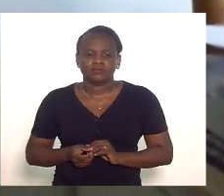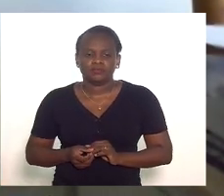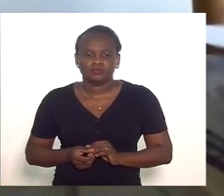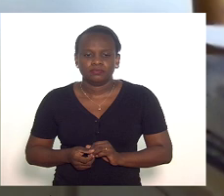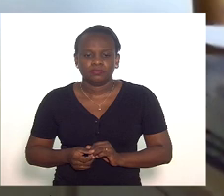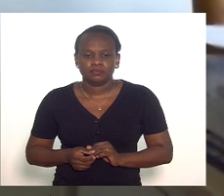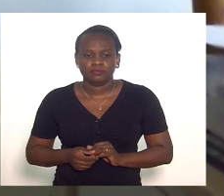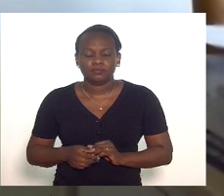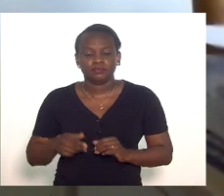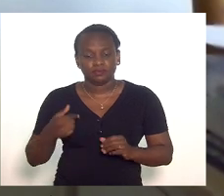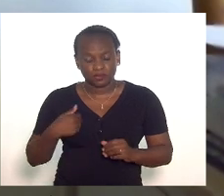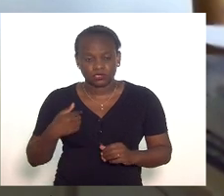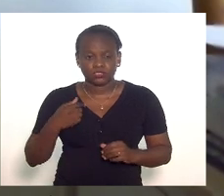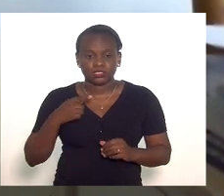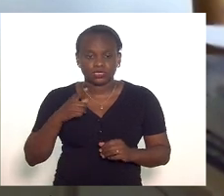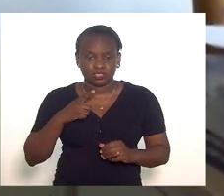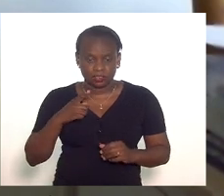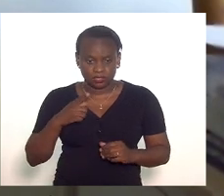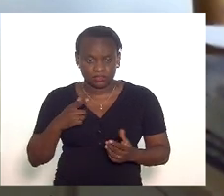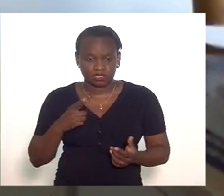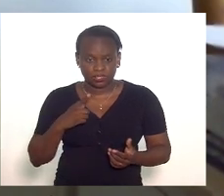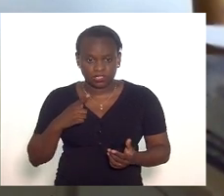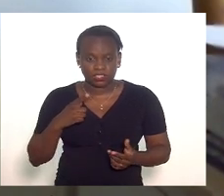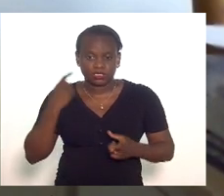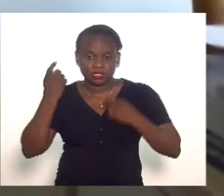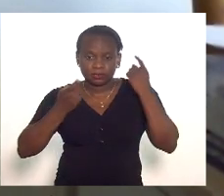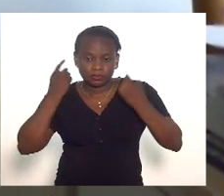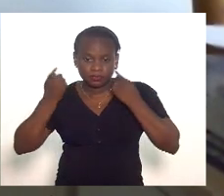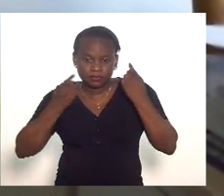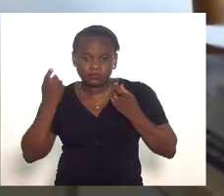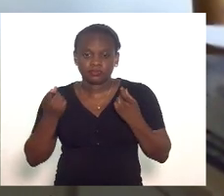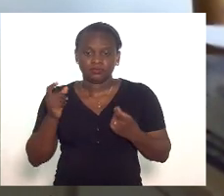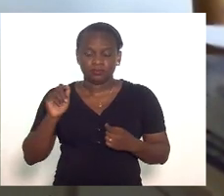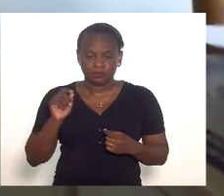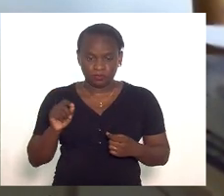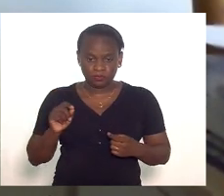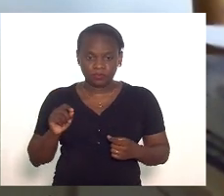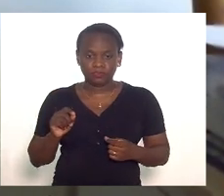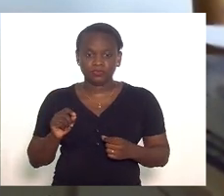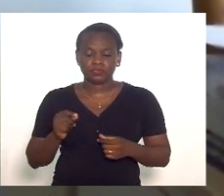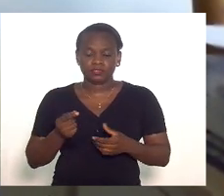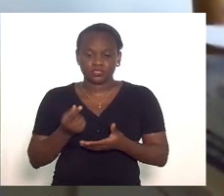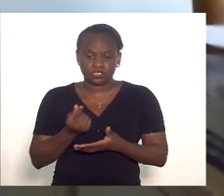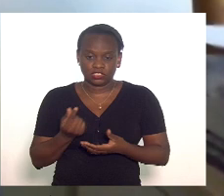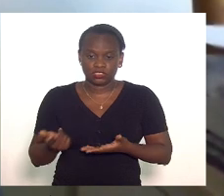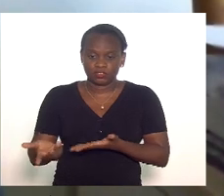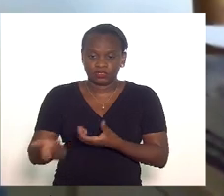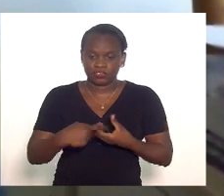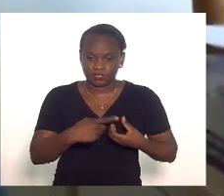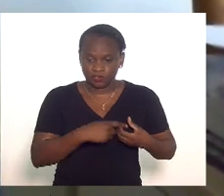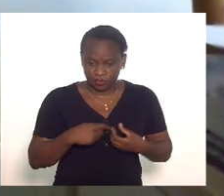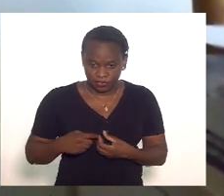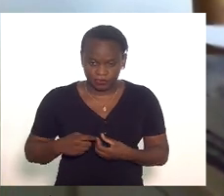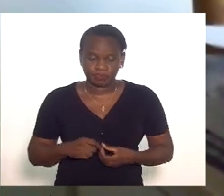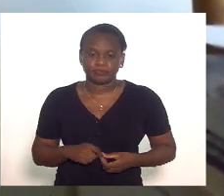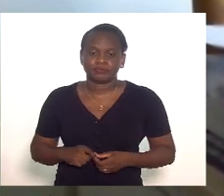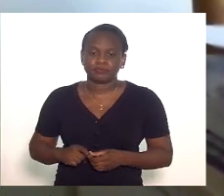e eu tenho uma grande uma grande preocupação com o regime de recuperação fiscal